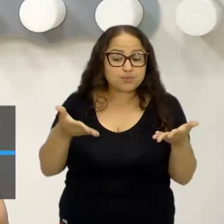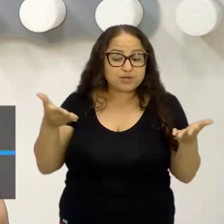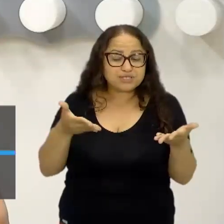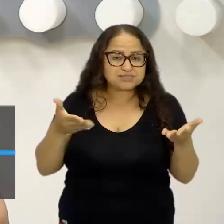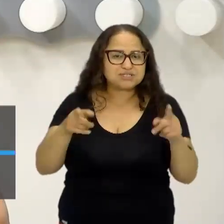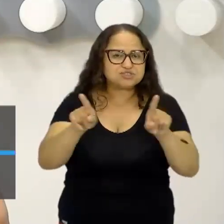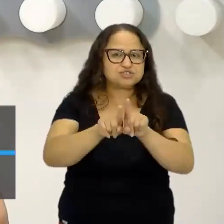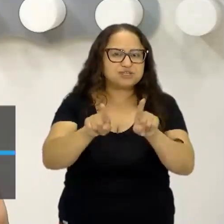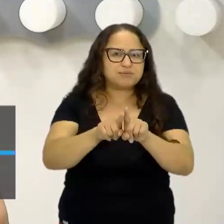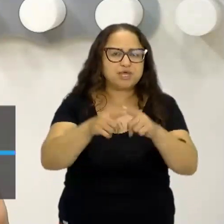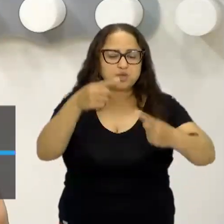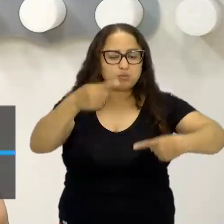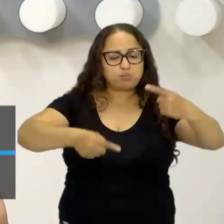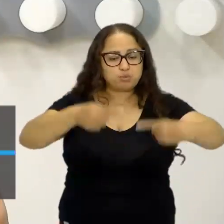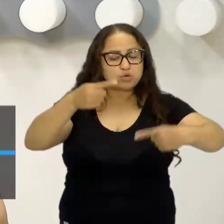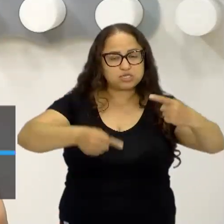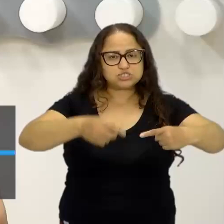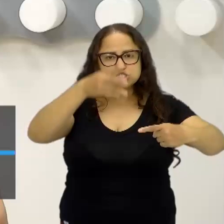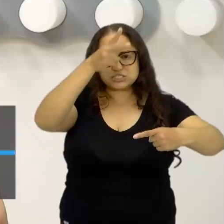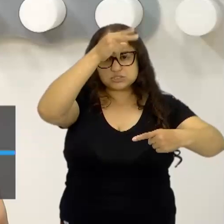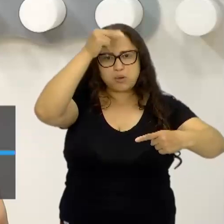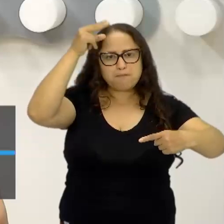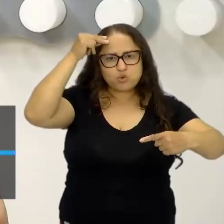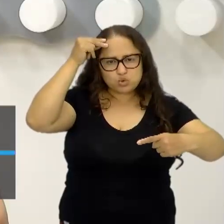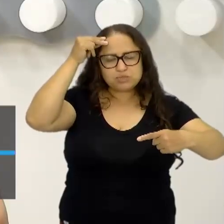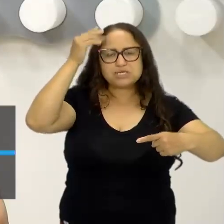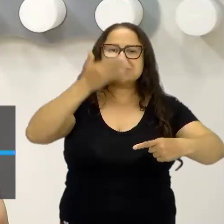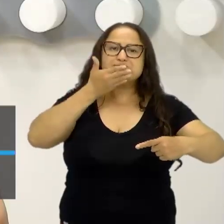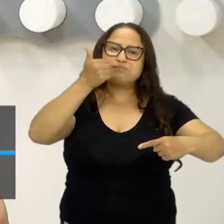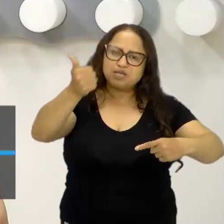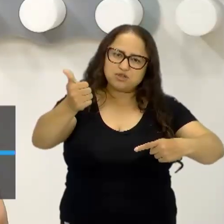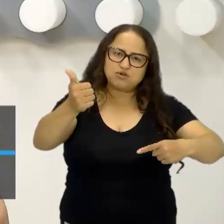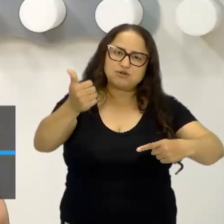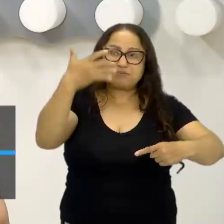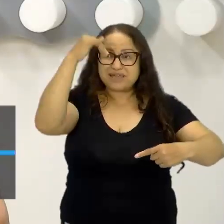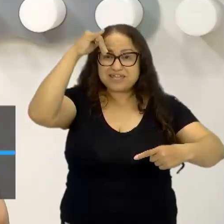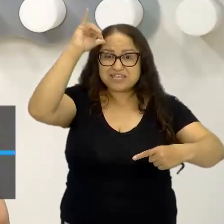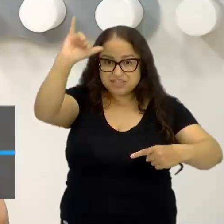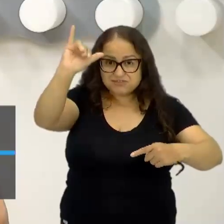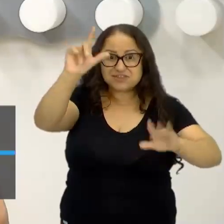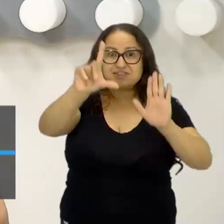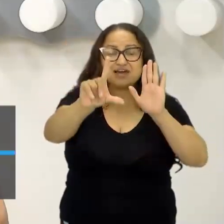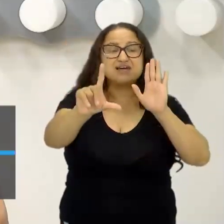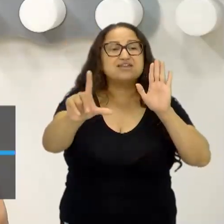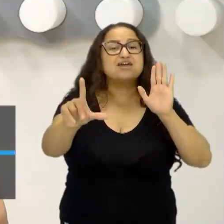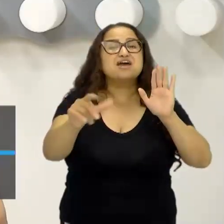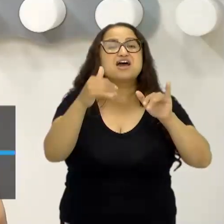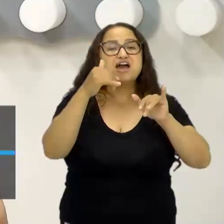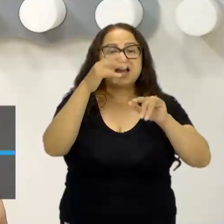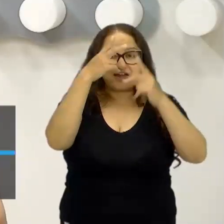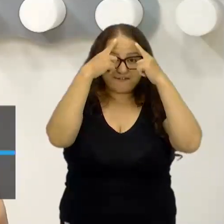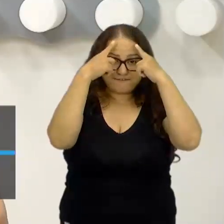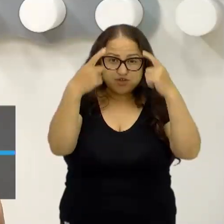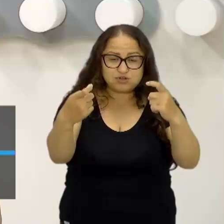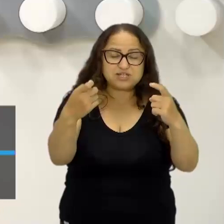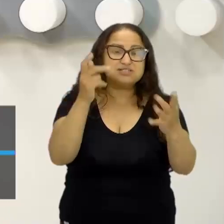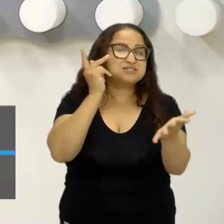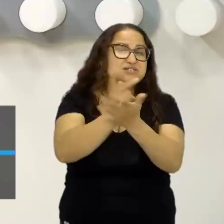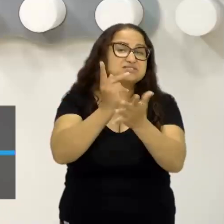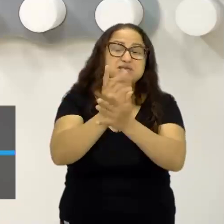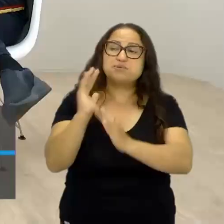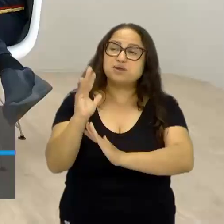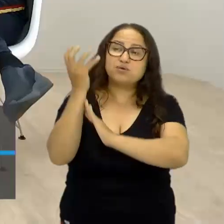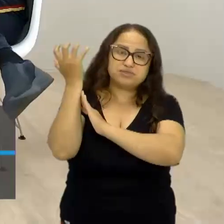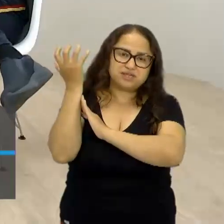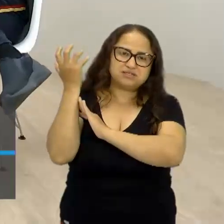públicas, uma educação que evite que as violências que se perpetuam ao longo da história continuem se perpetuando.